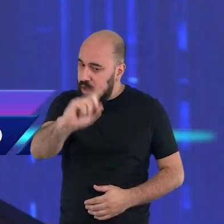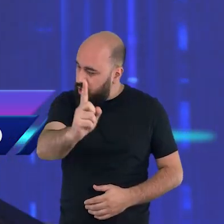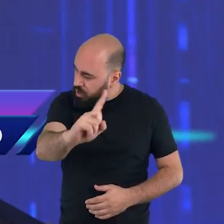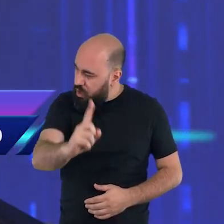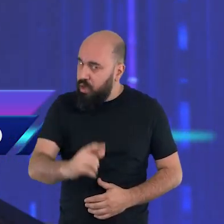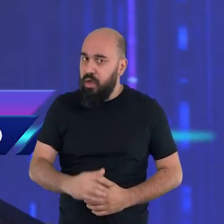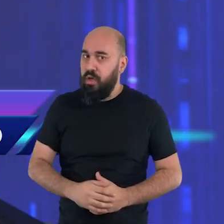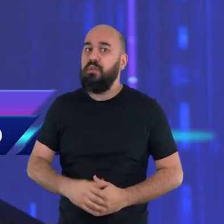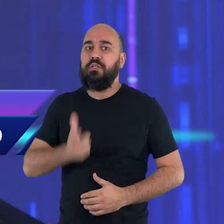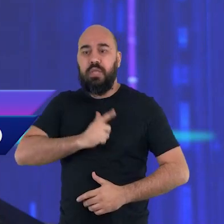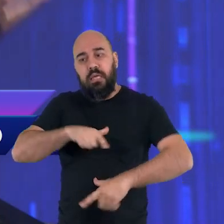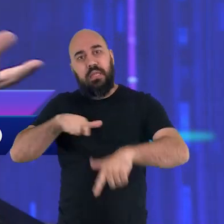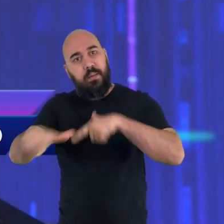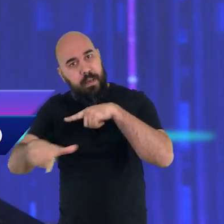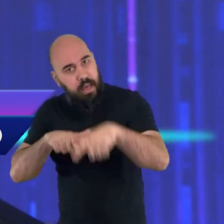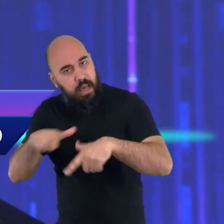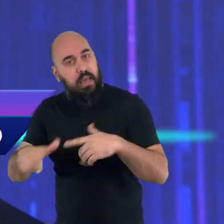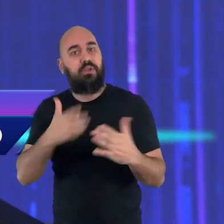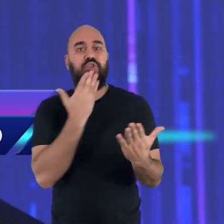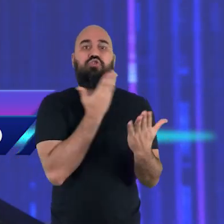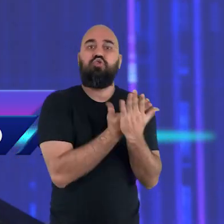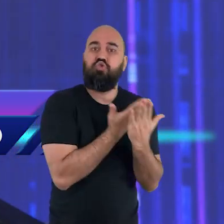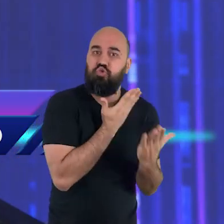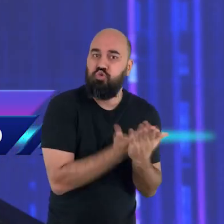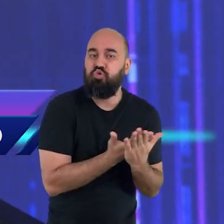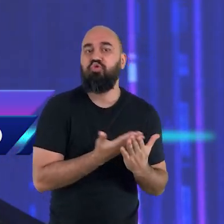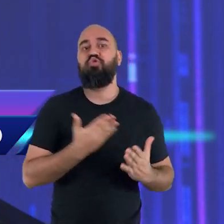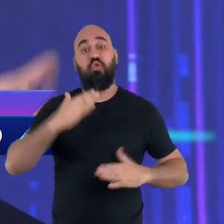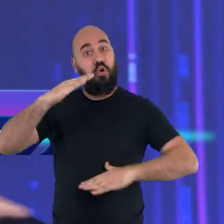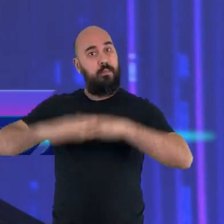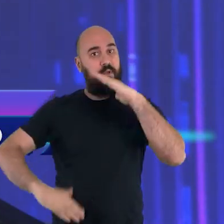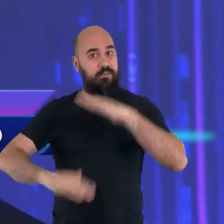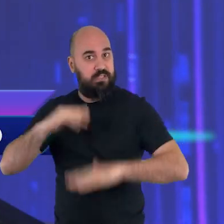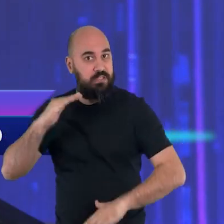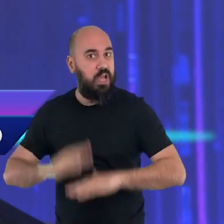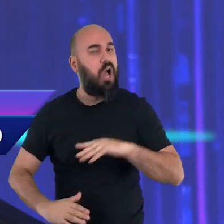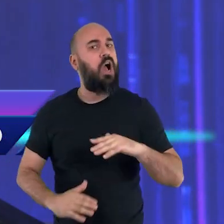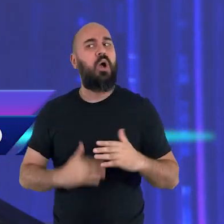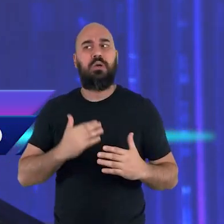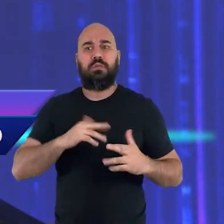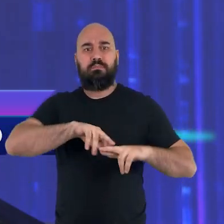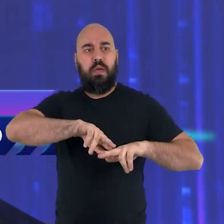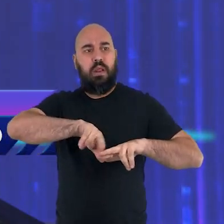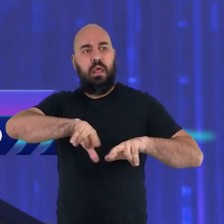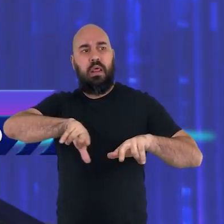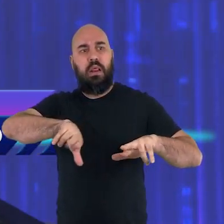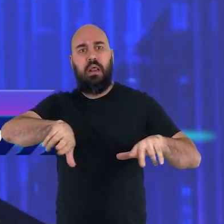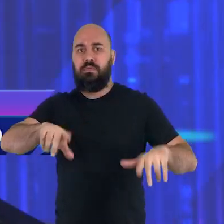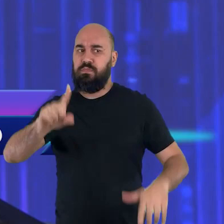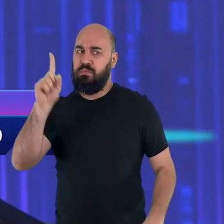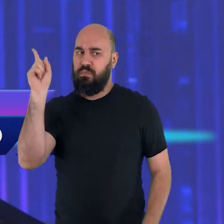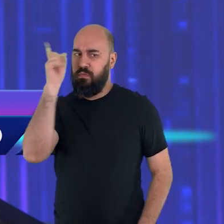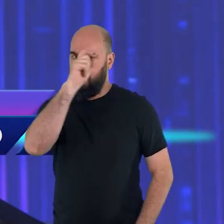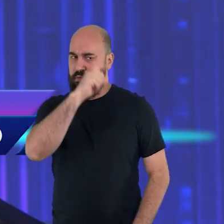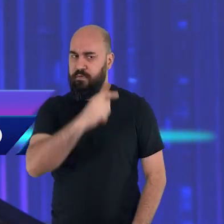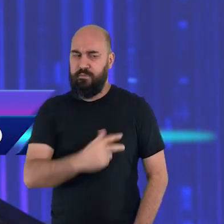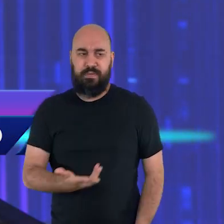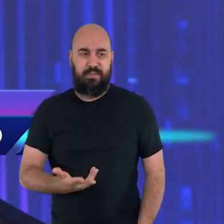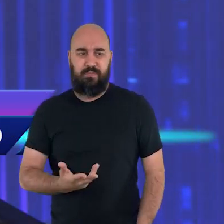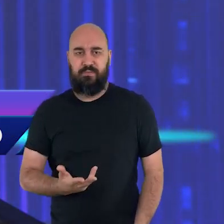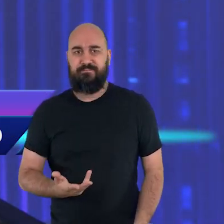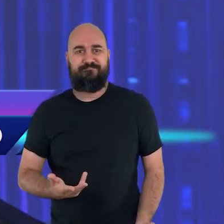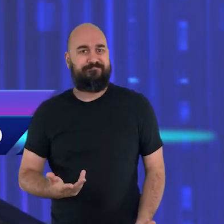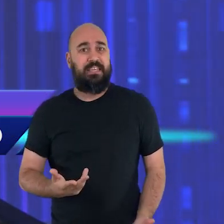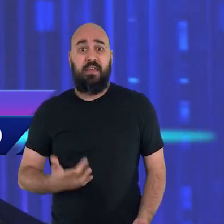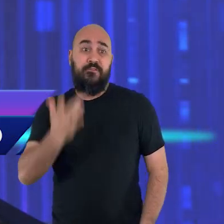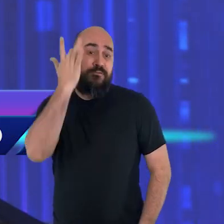trabalho. Há situações de estudos. Há situações profissionais. Eu entendo tudo isso. Seria muito mais fácil